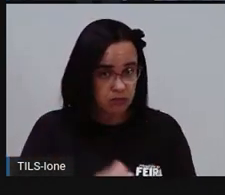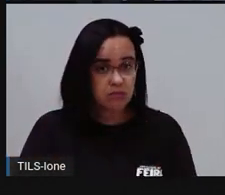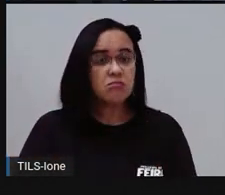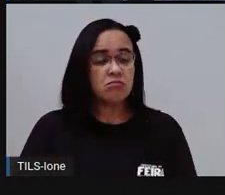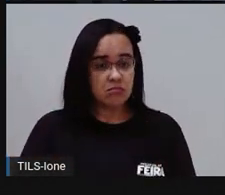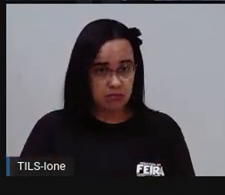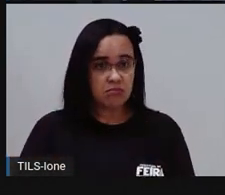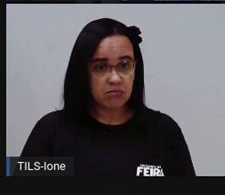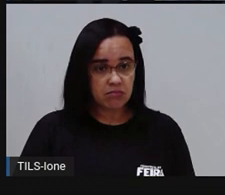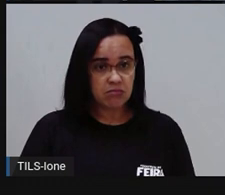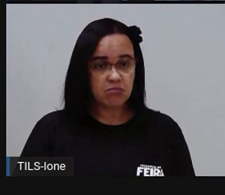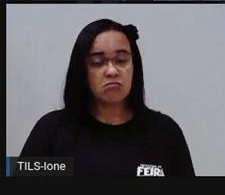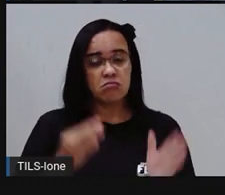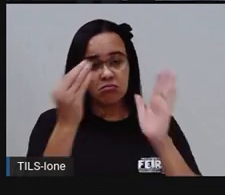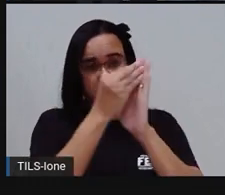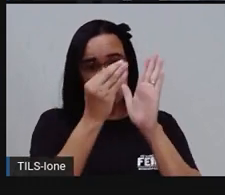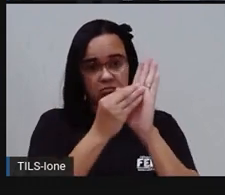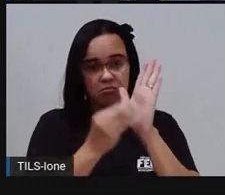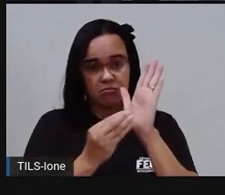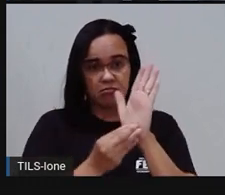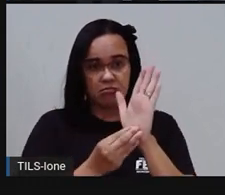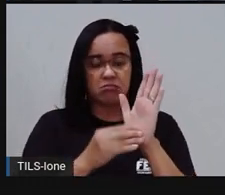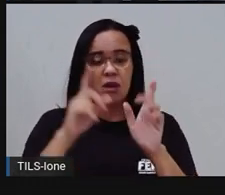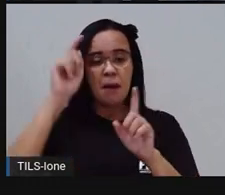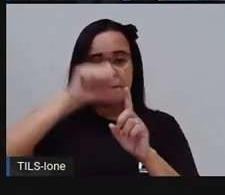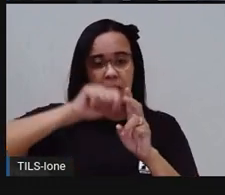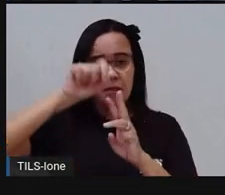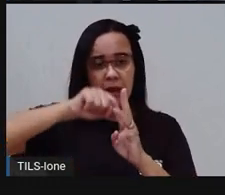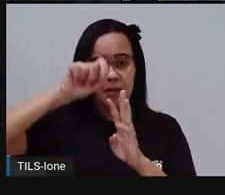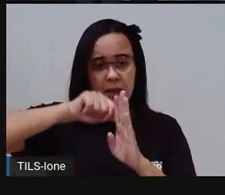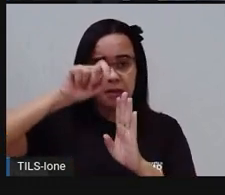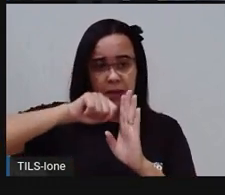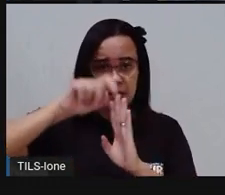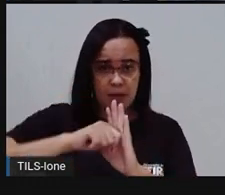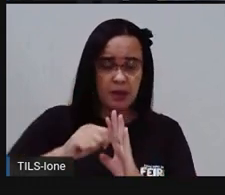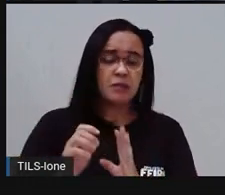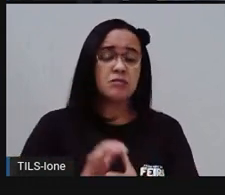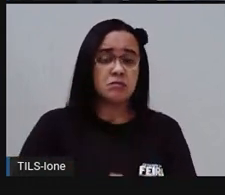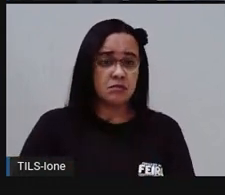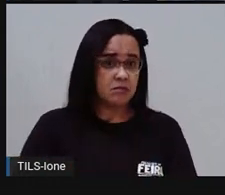nomezinho dos meses para ajudar vocês. Então aqui, ó, vou começar aqui por baixo.